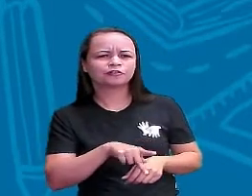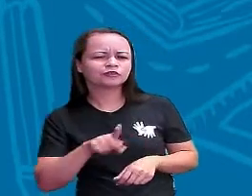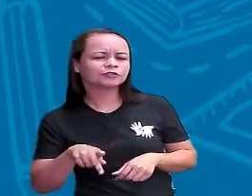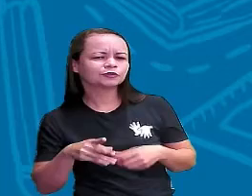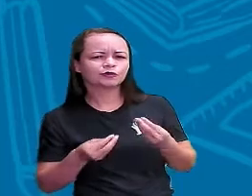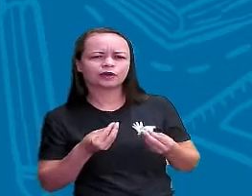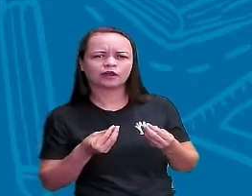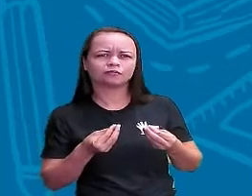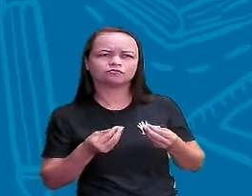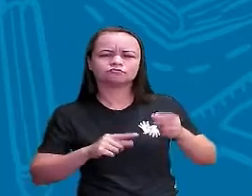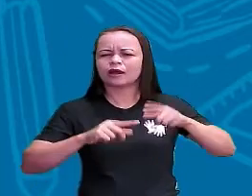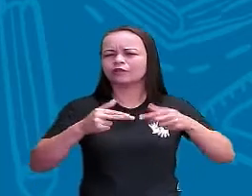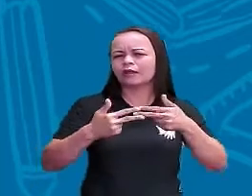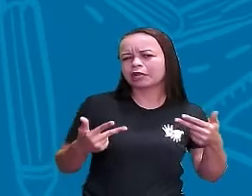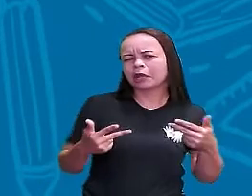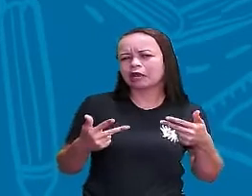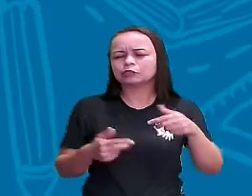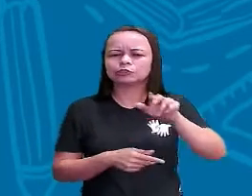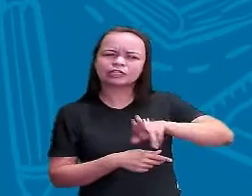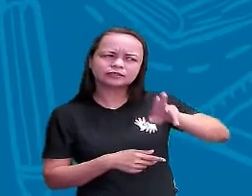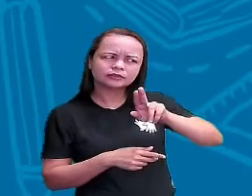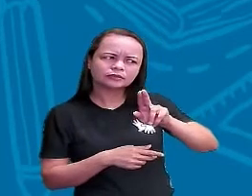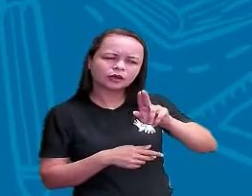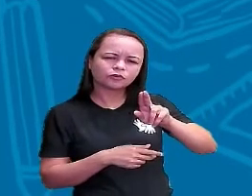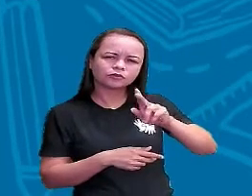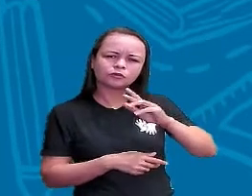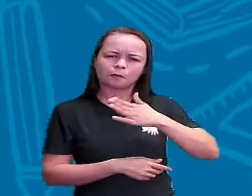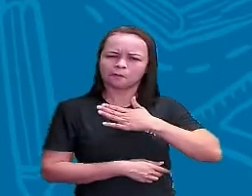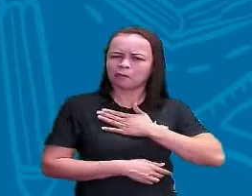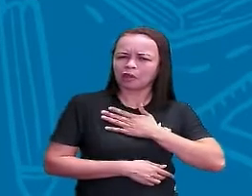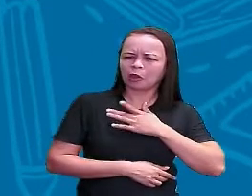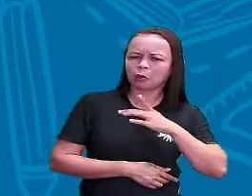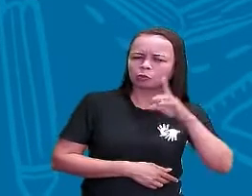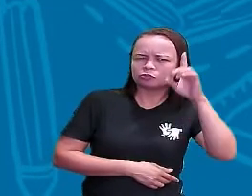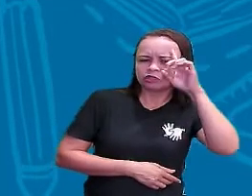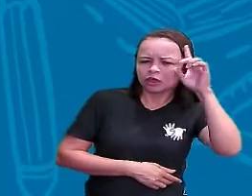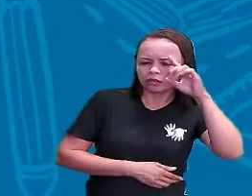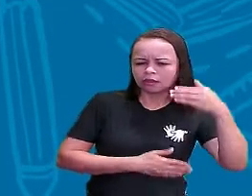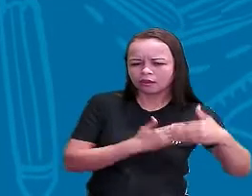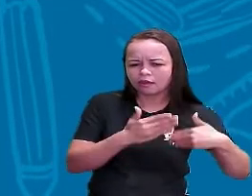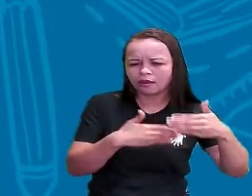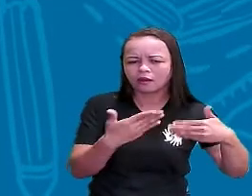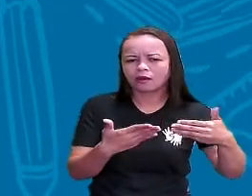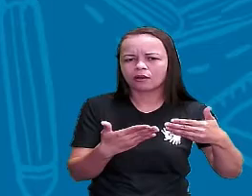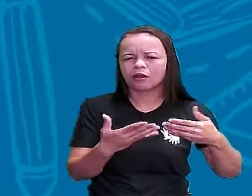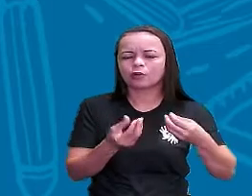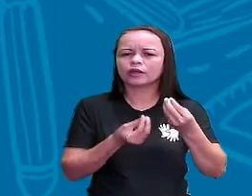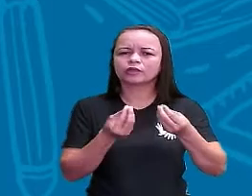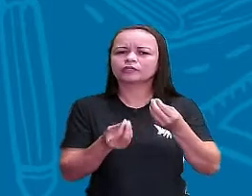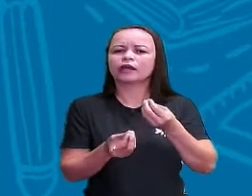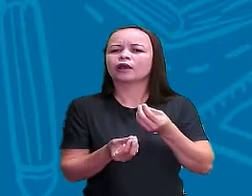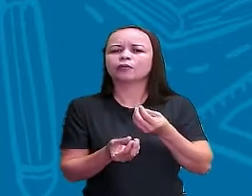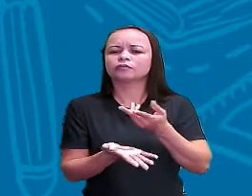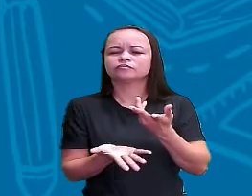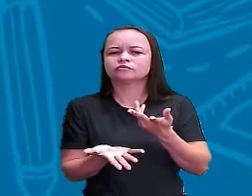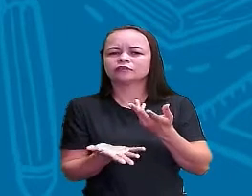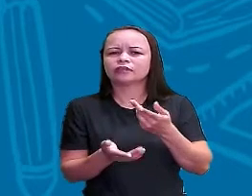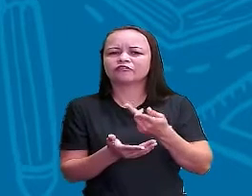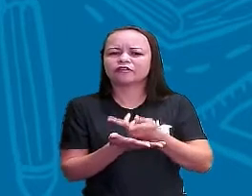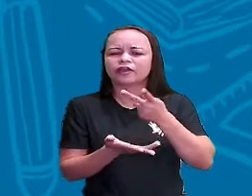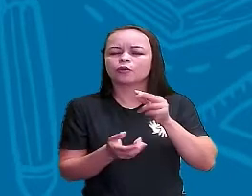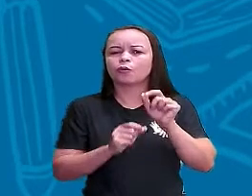Materiais, utilizações, como assim no meu dia a dia? O que isso tem a ver com Geografia?